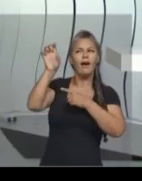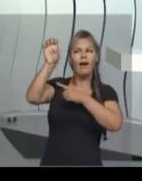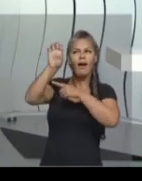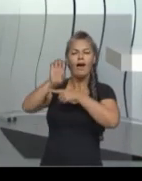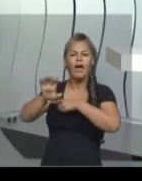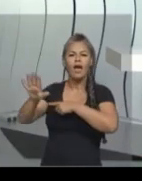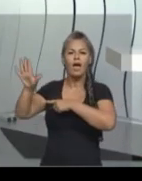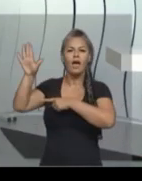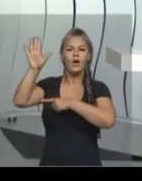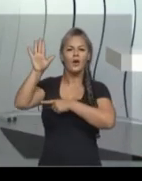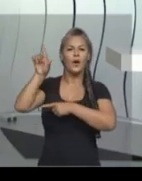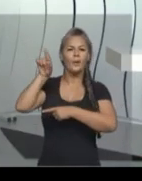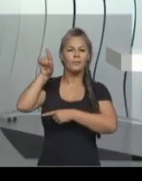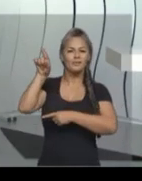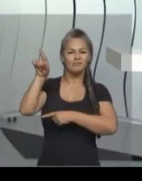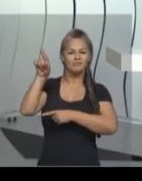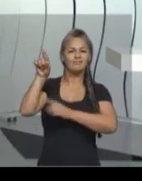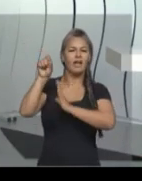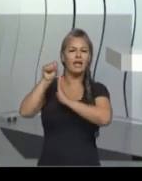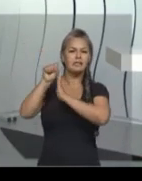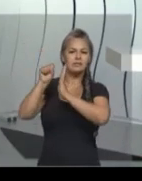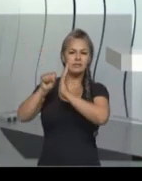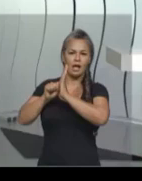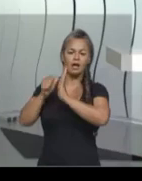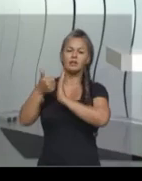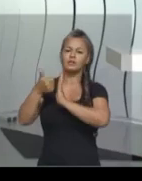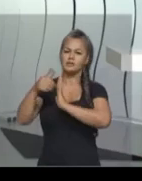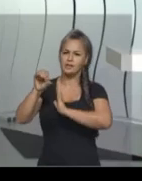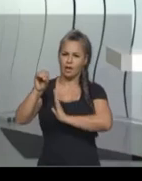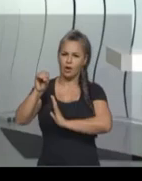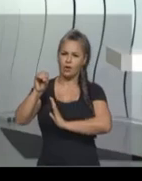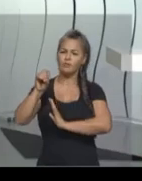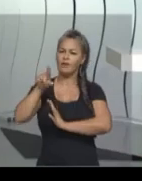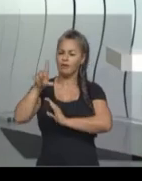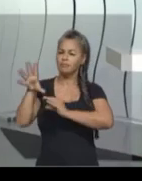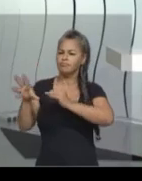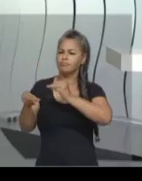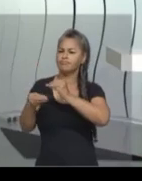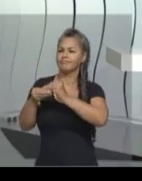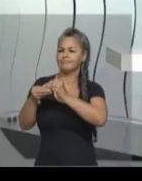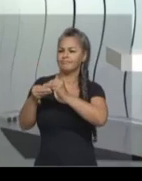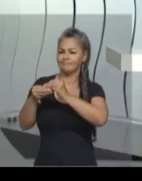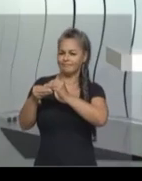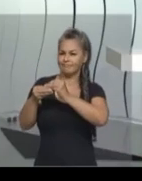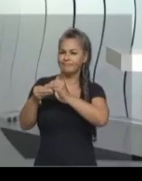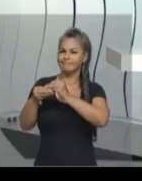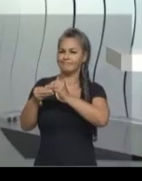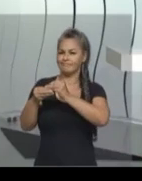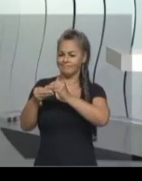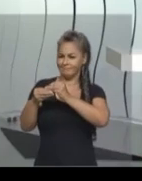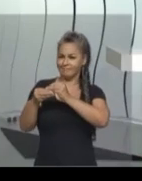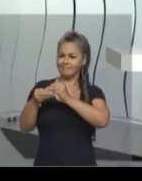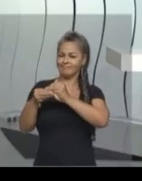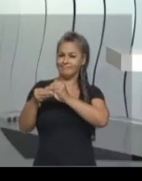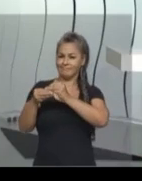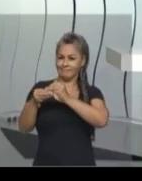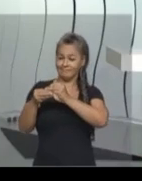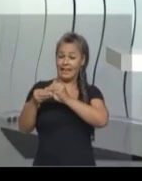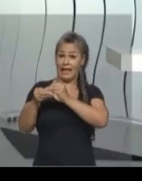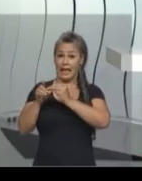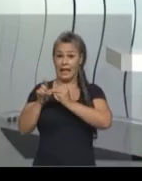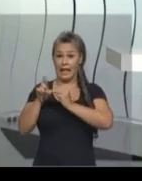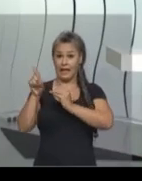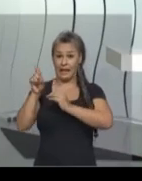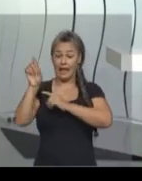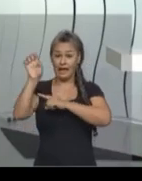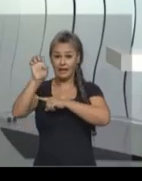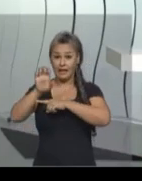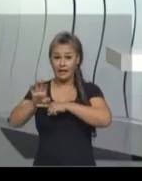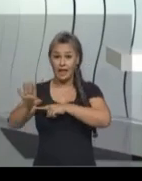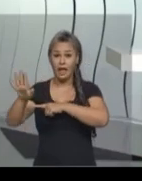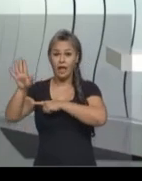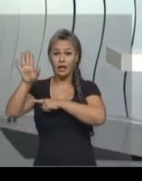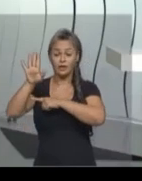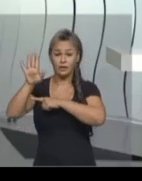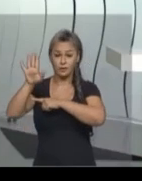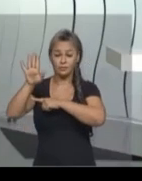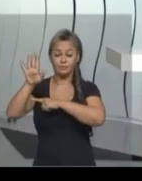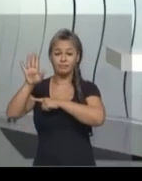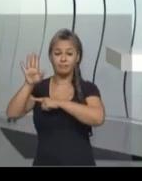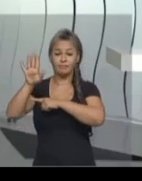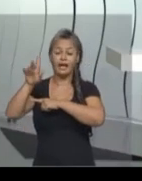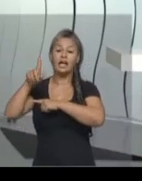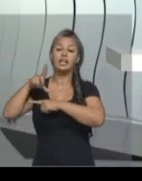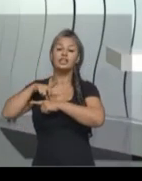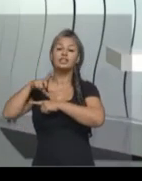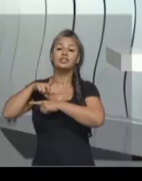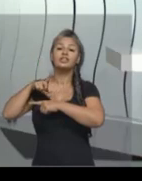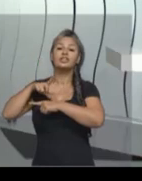século 19. A Europa nesse momento estava sob domínio